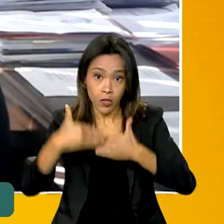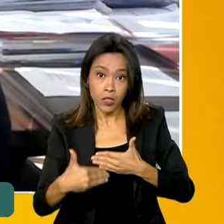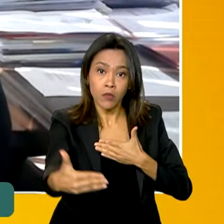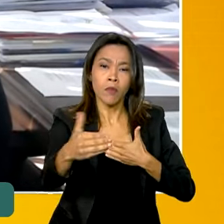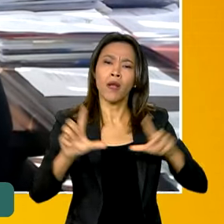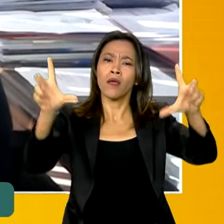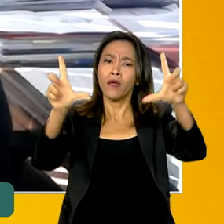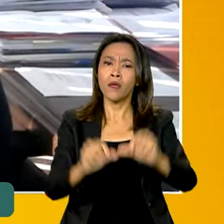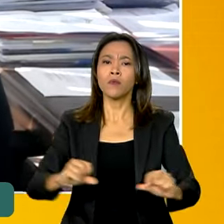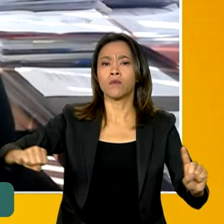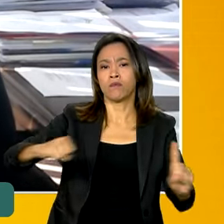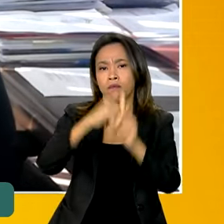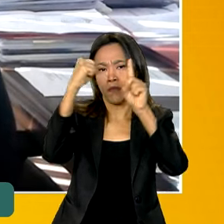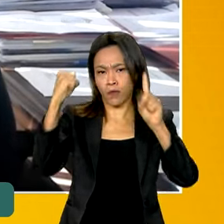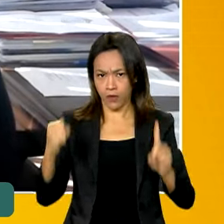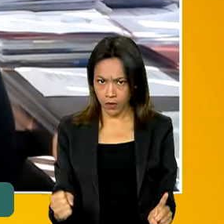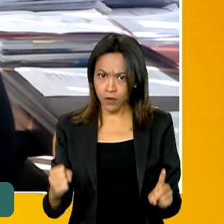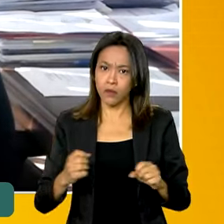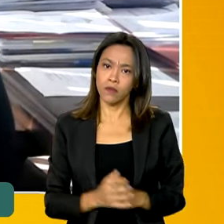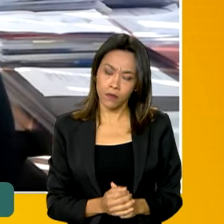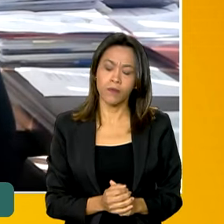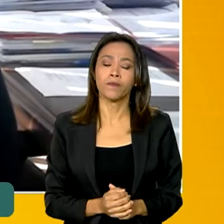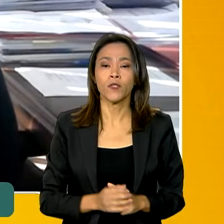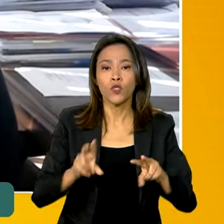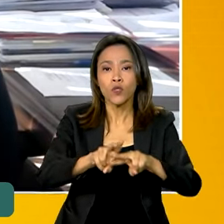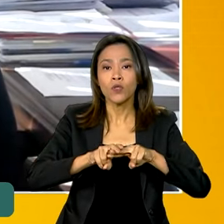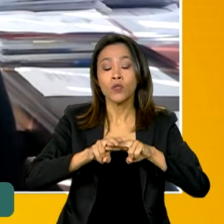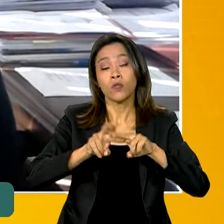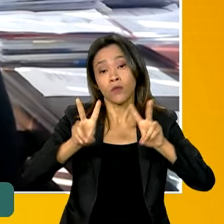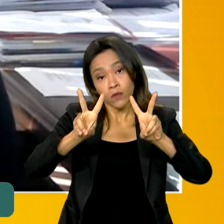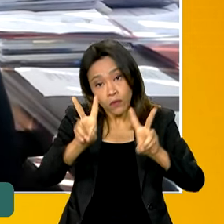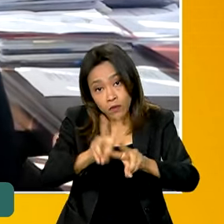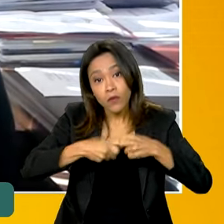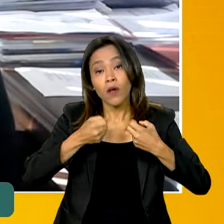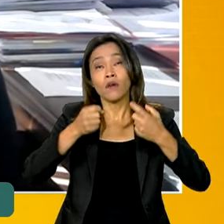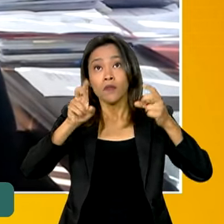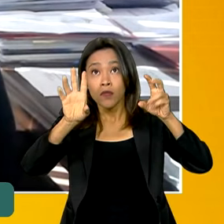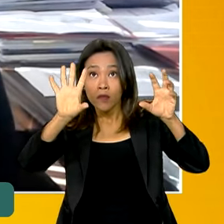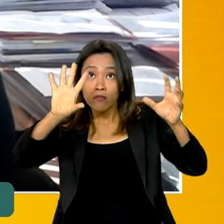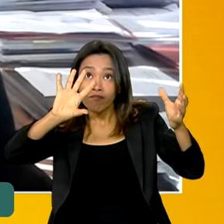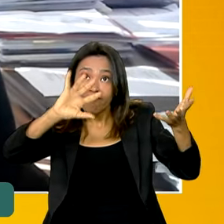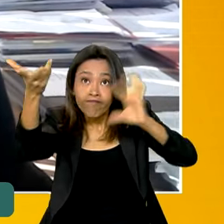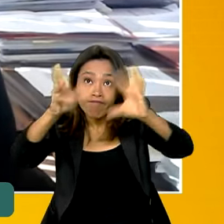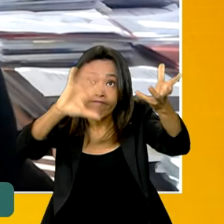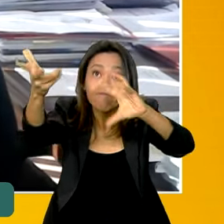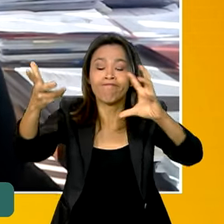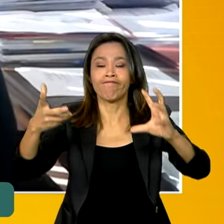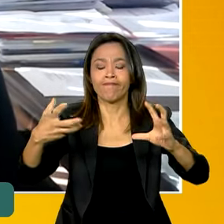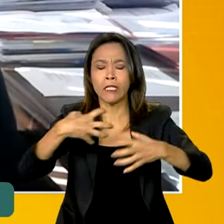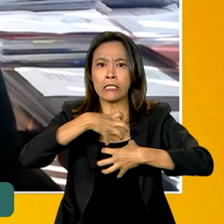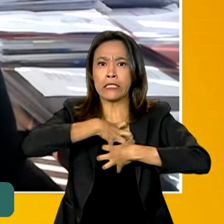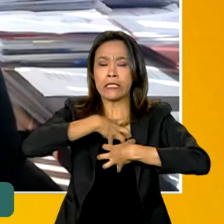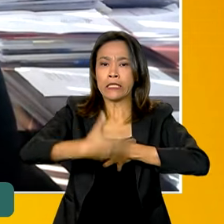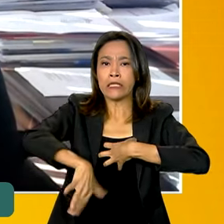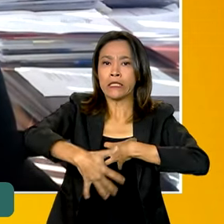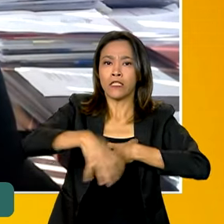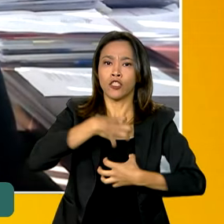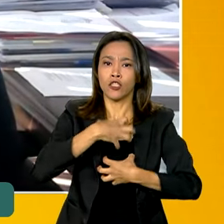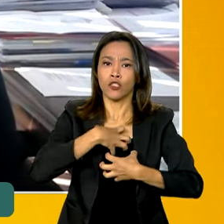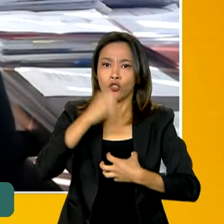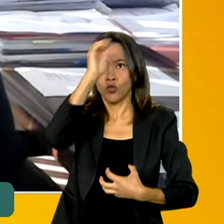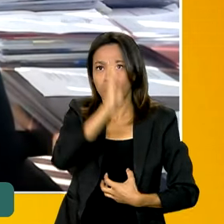impacto dos efeitos extremos que nós temos sentido em muitas partes do país, eventos